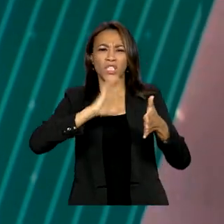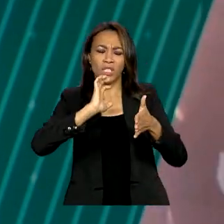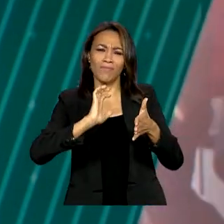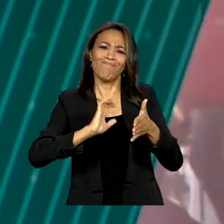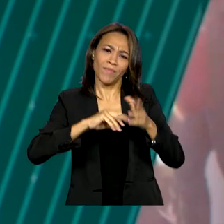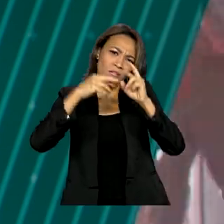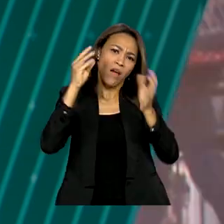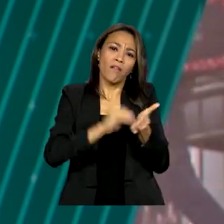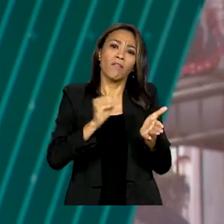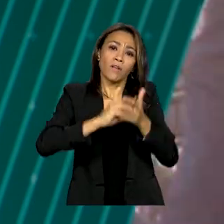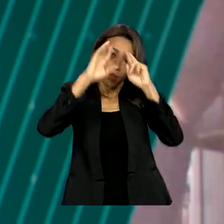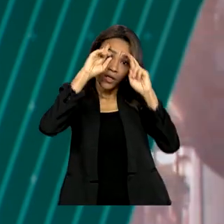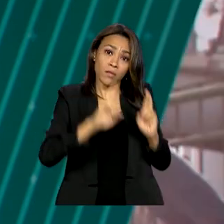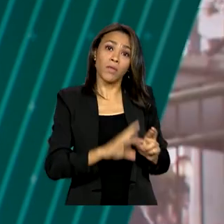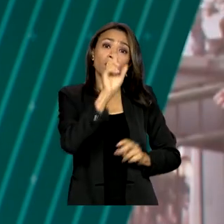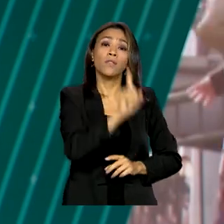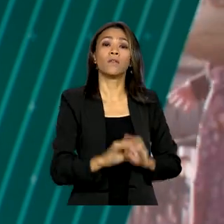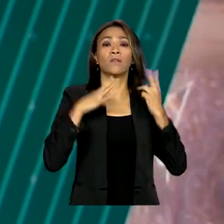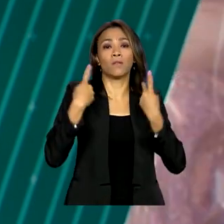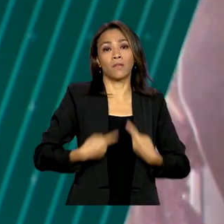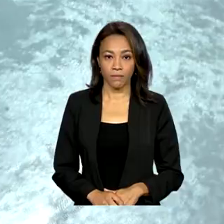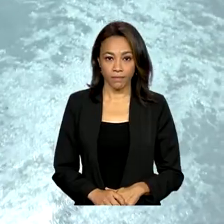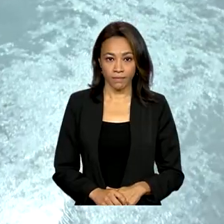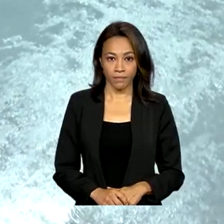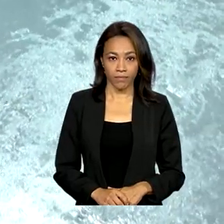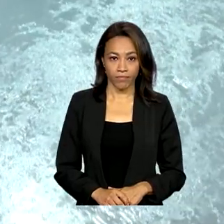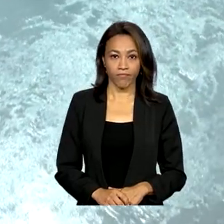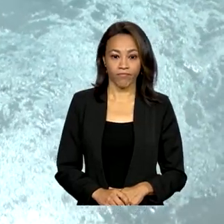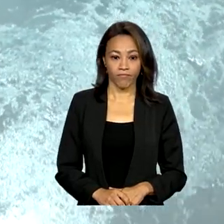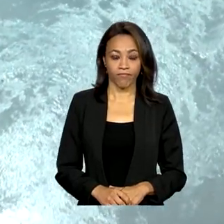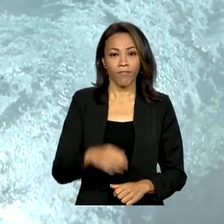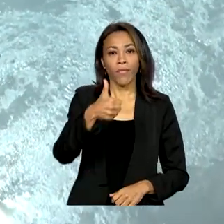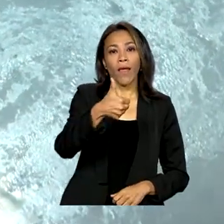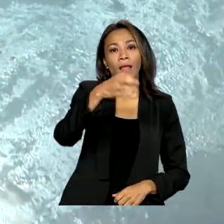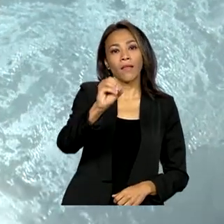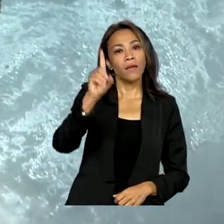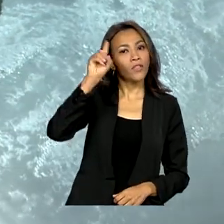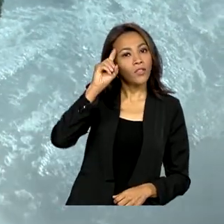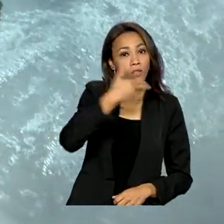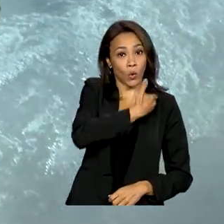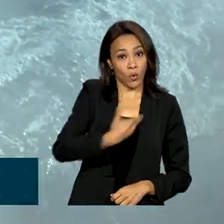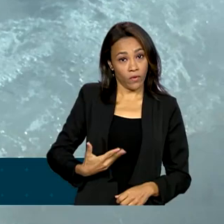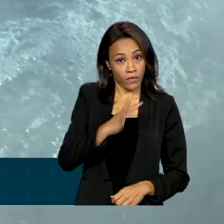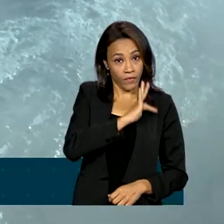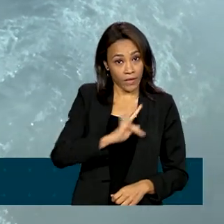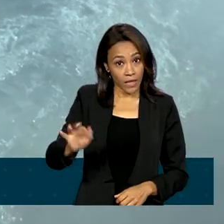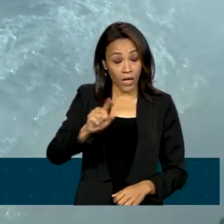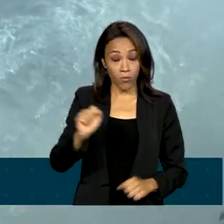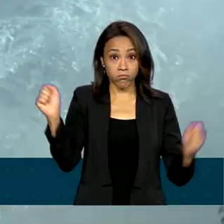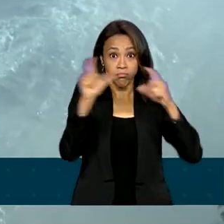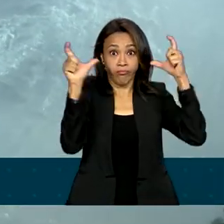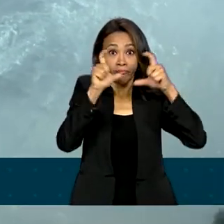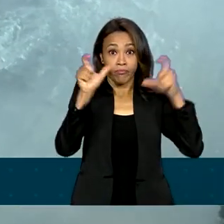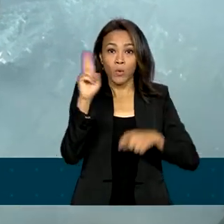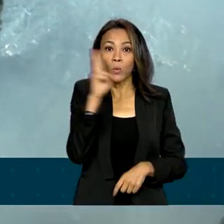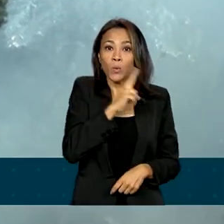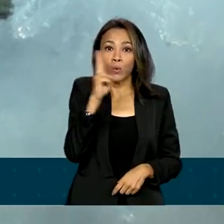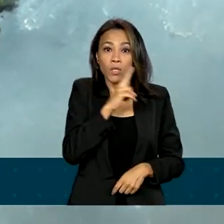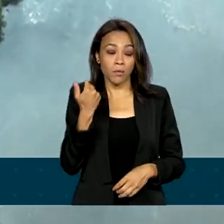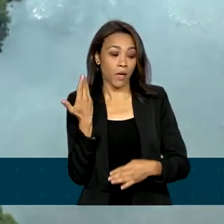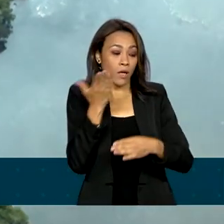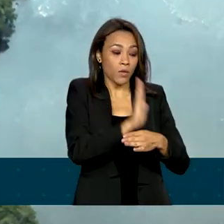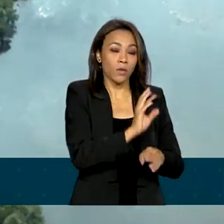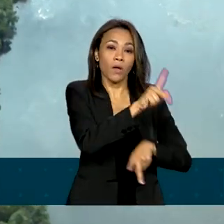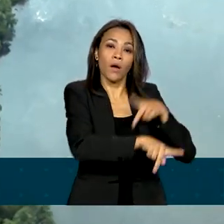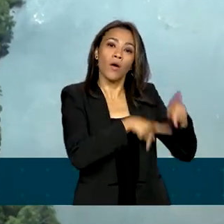humanos contra crianças e adolescentes. Há dez dias, o governo federal decretava estado de emergência para socorrer o